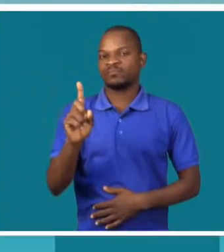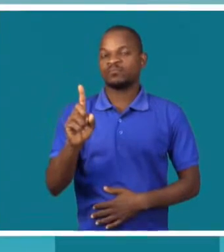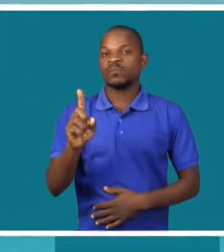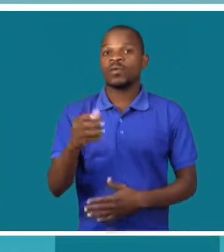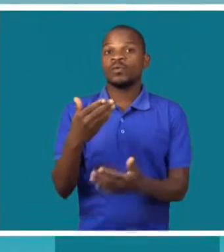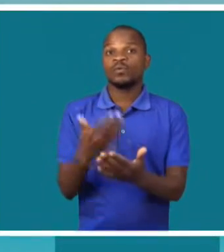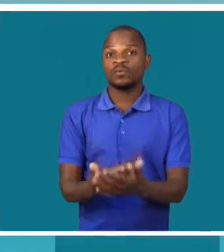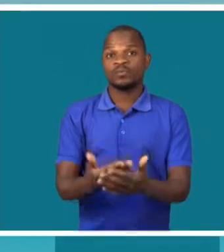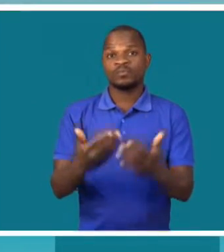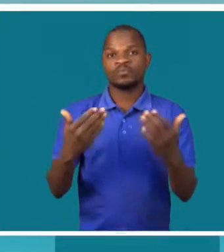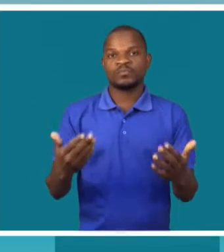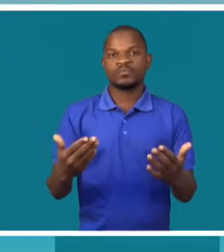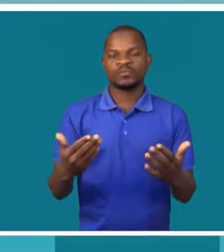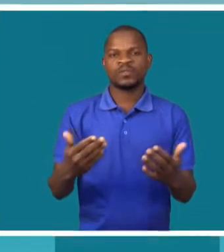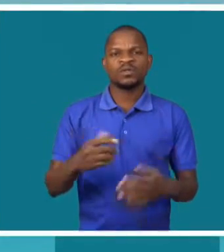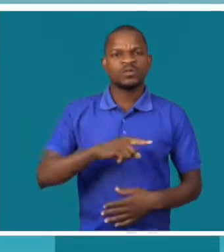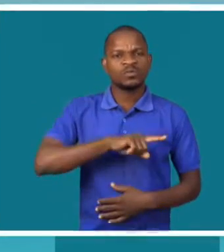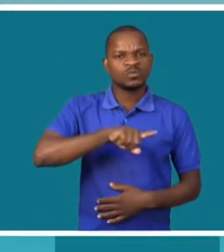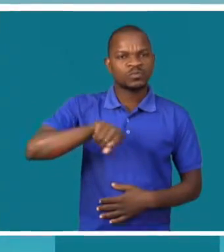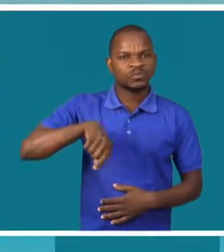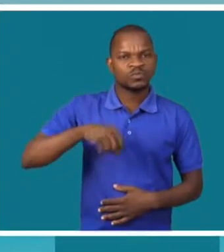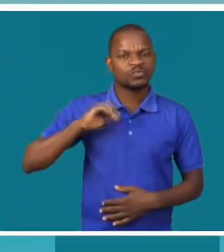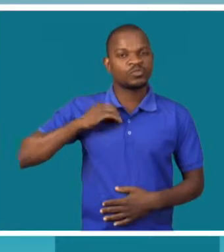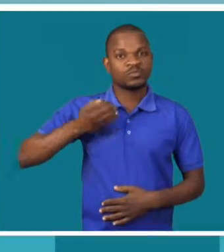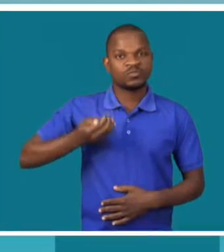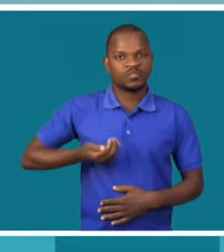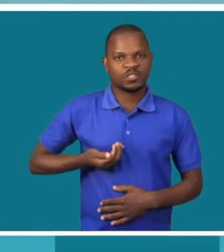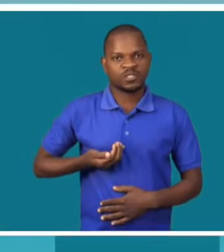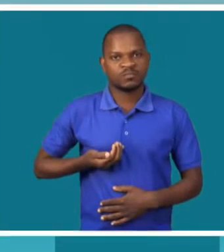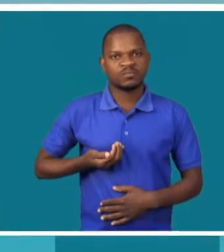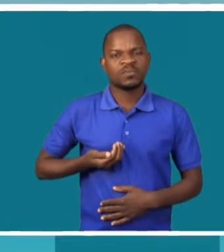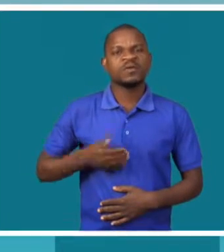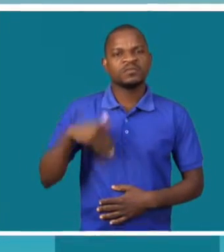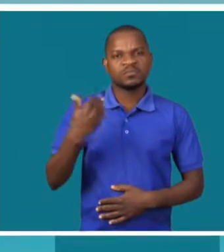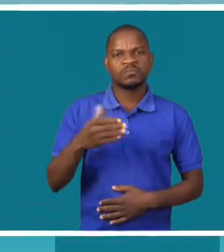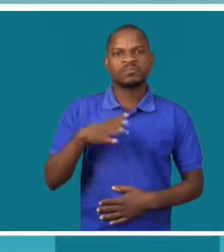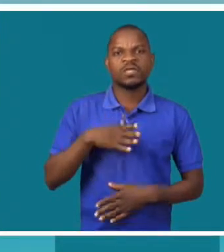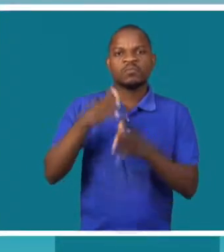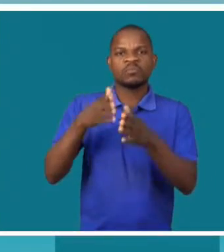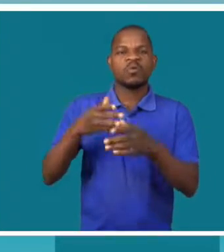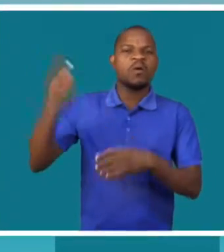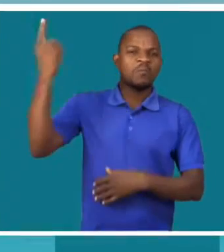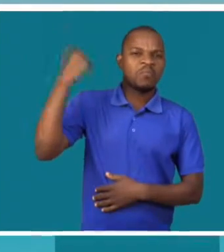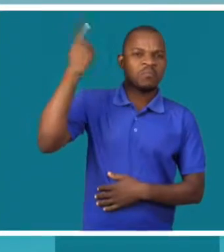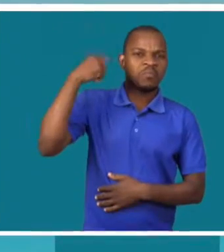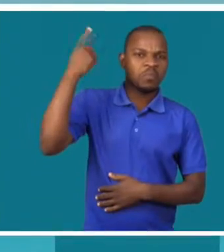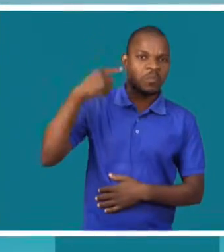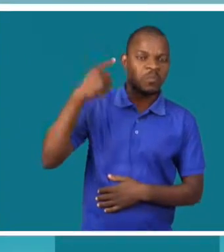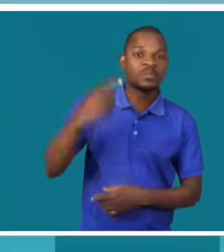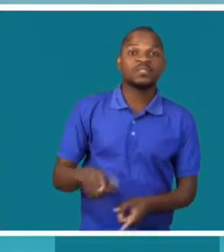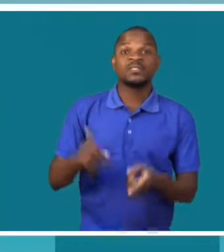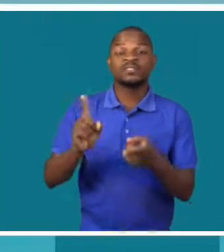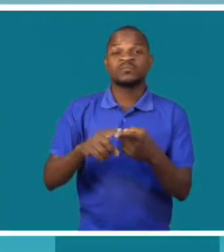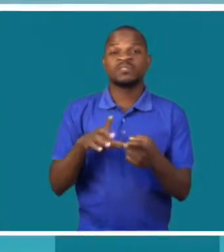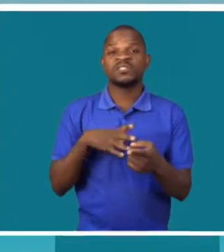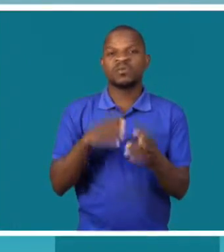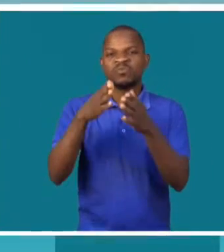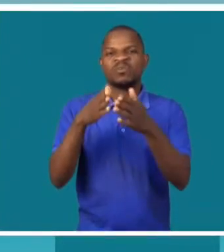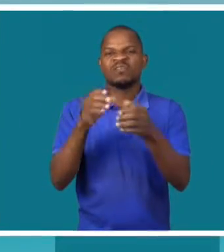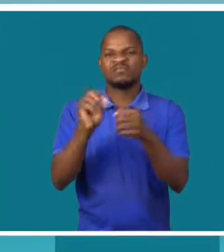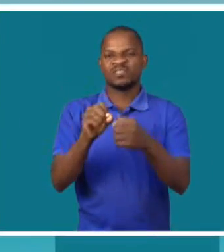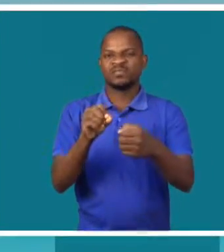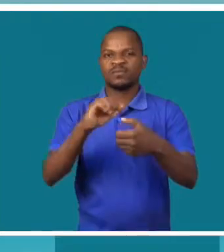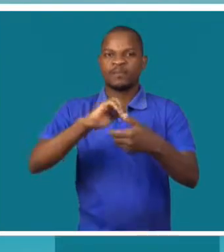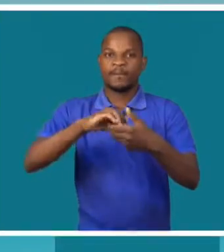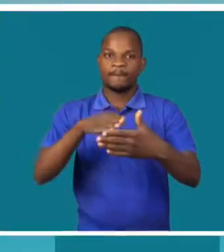desistir. Nunca desistir porque nós sempre temos a quem vamos apontar o dedo. Quem vai nos